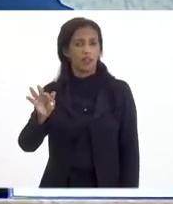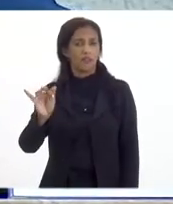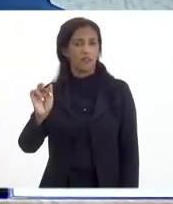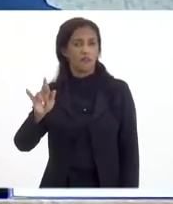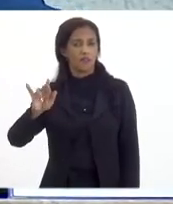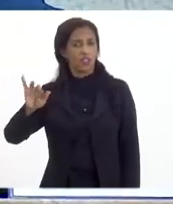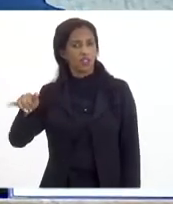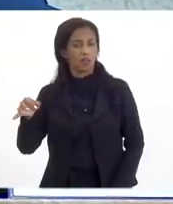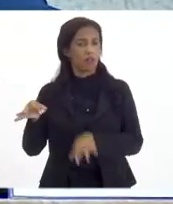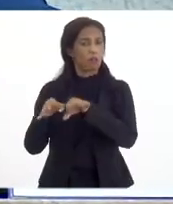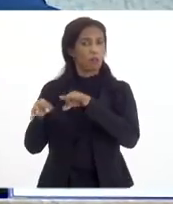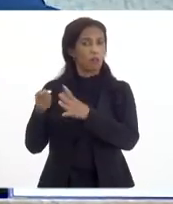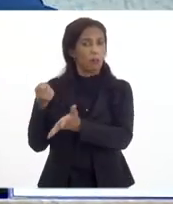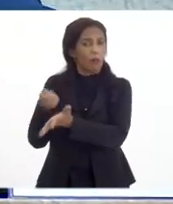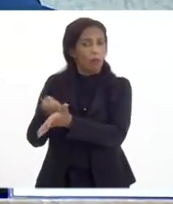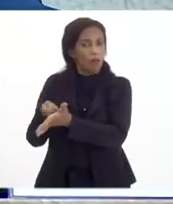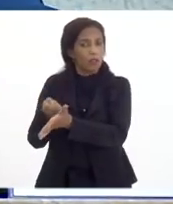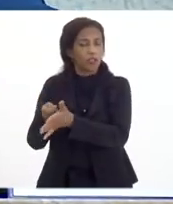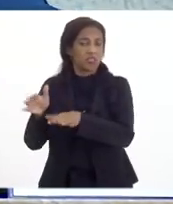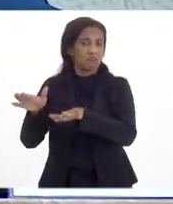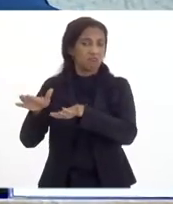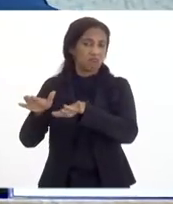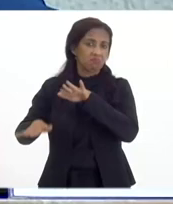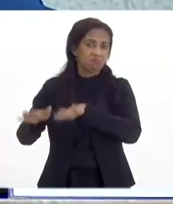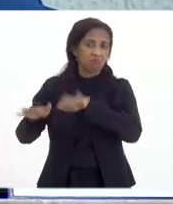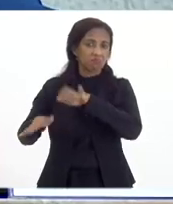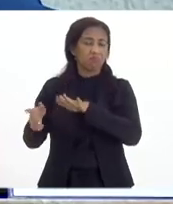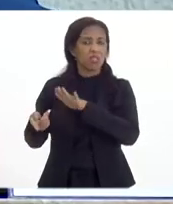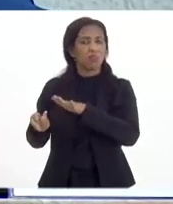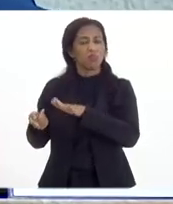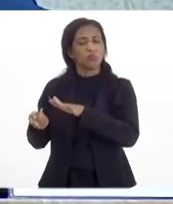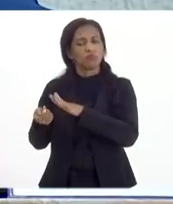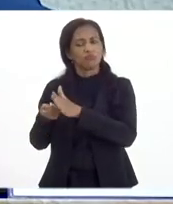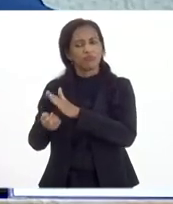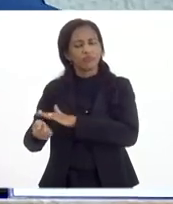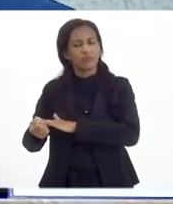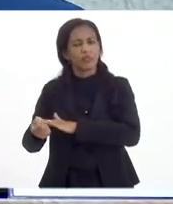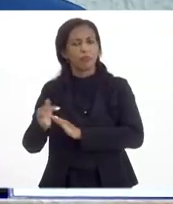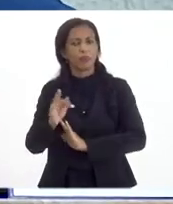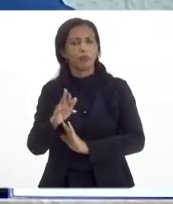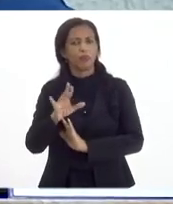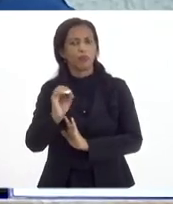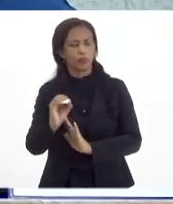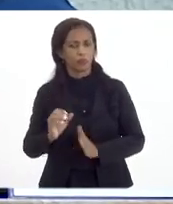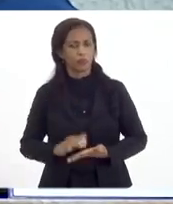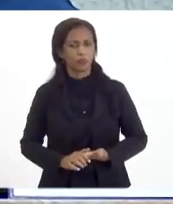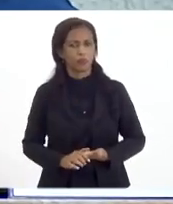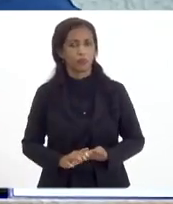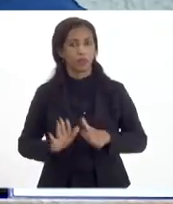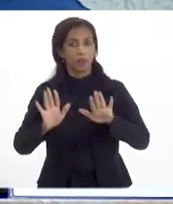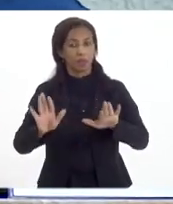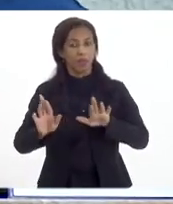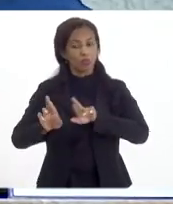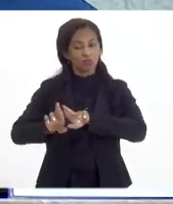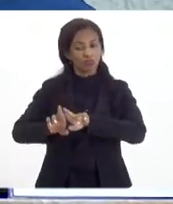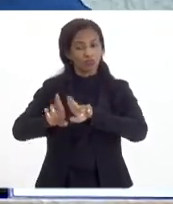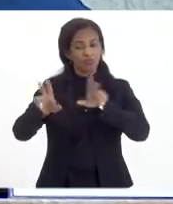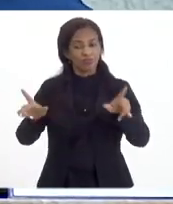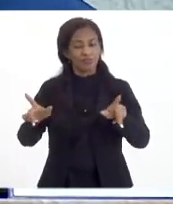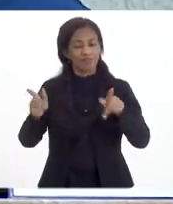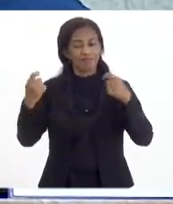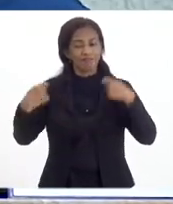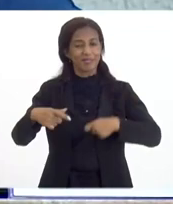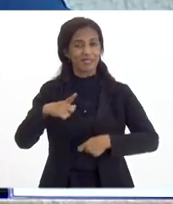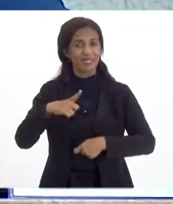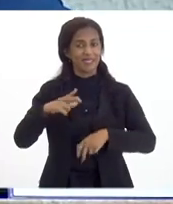uma forma de garantia ou de mesmo financiamento pelo fundo, mas com diferencial. A gente precisa